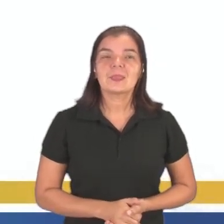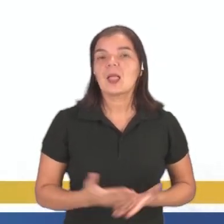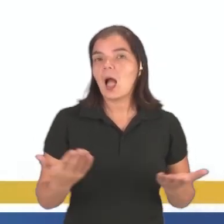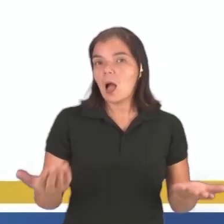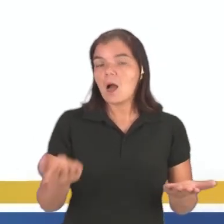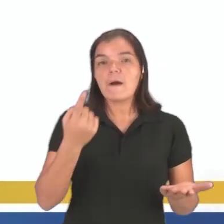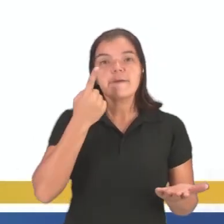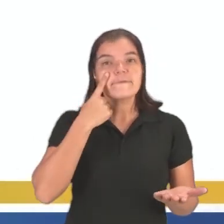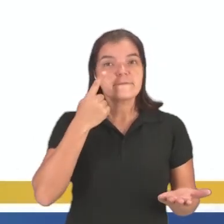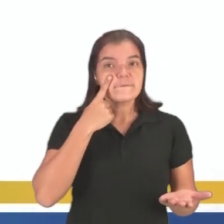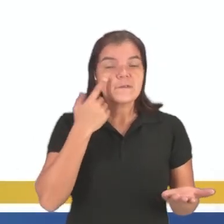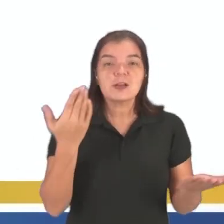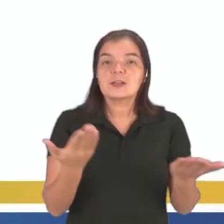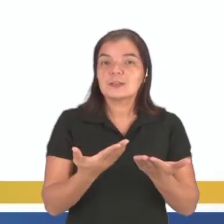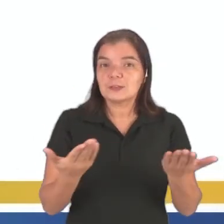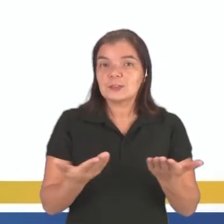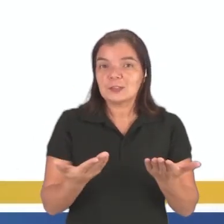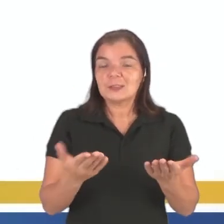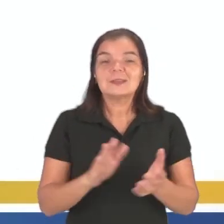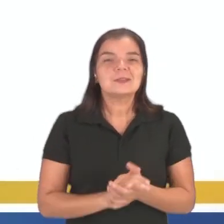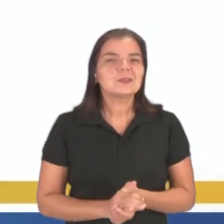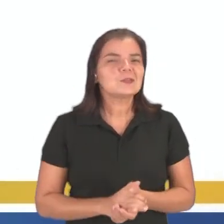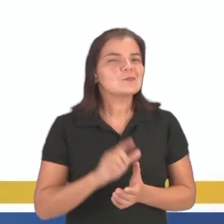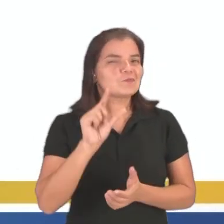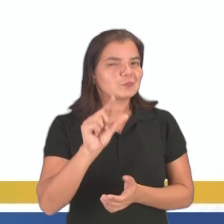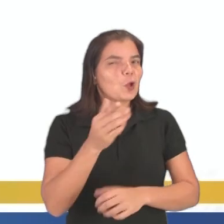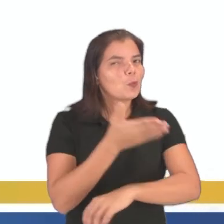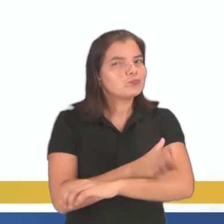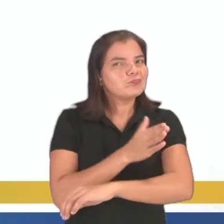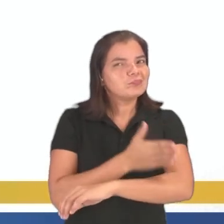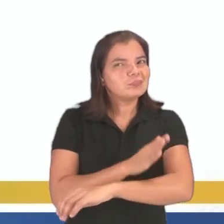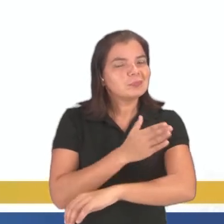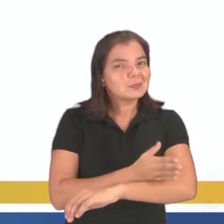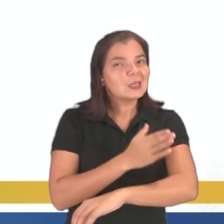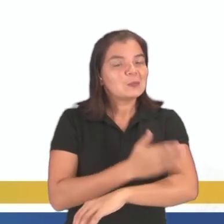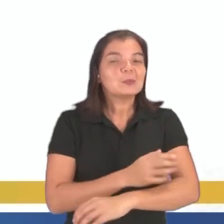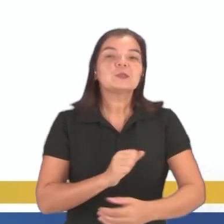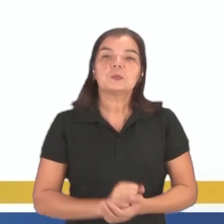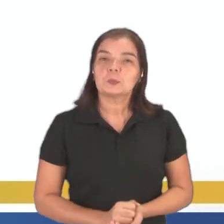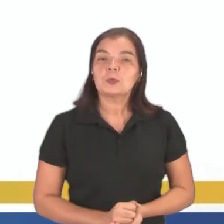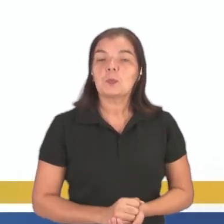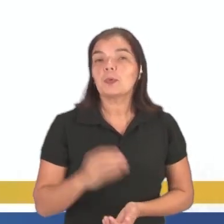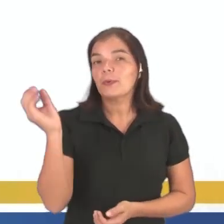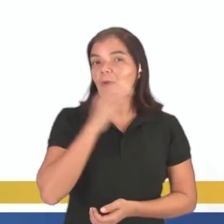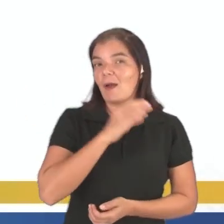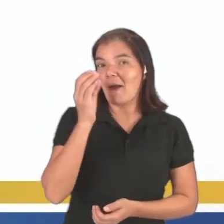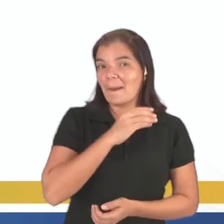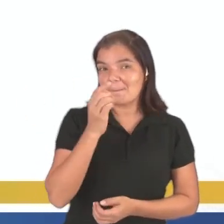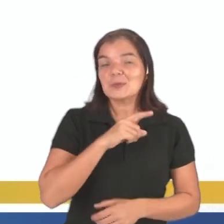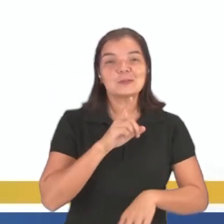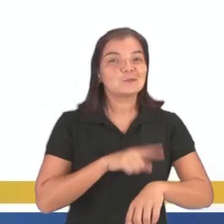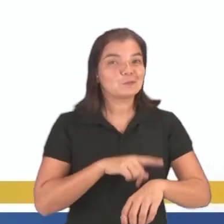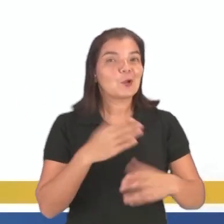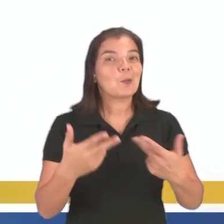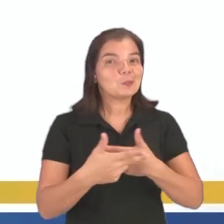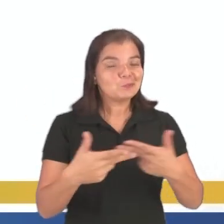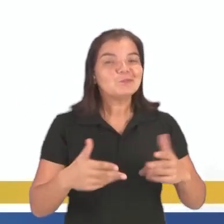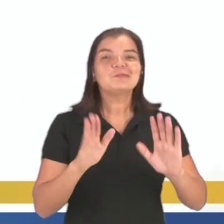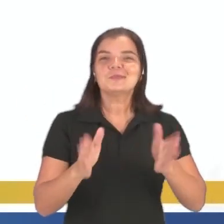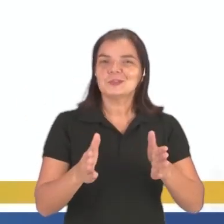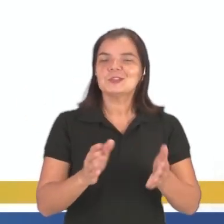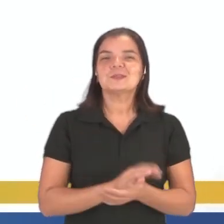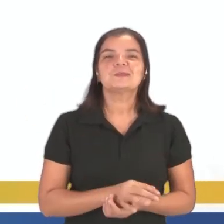Bueno, agora, chicos, vamos a hacer um pouquinho de práctica. La classe foi muito corrida, pero já temos algo que